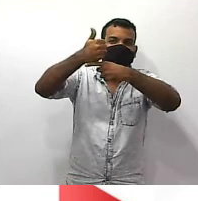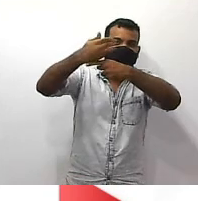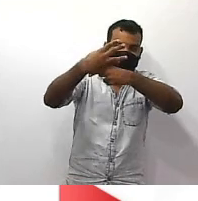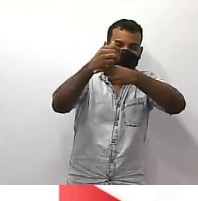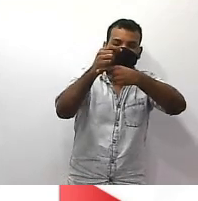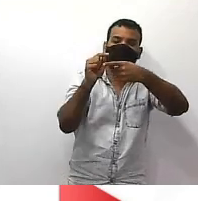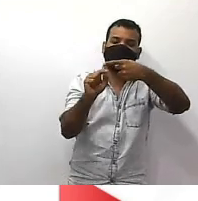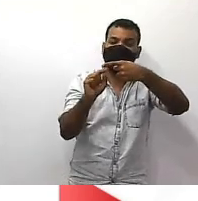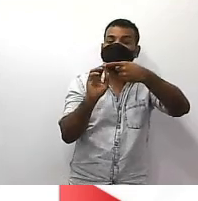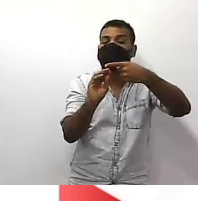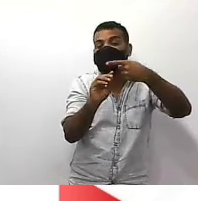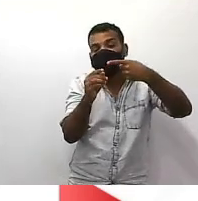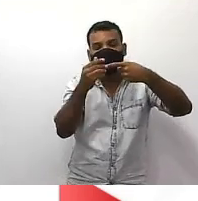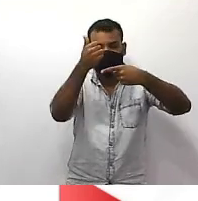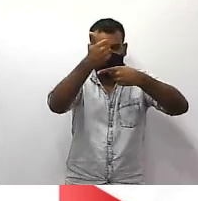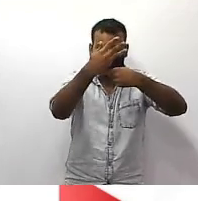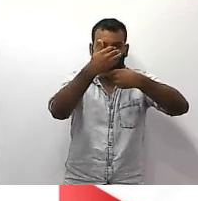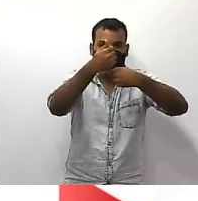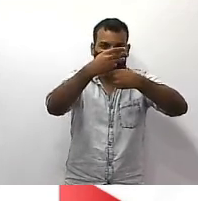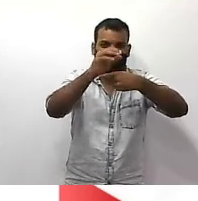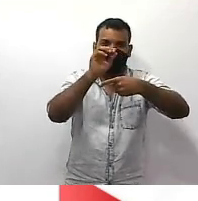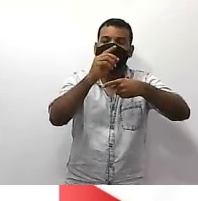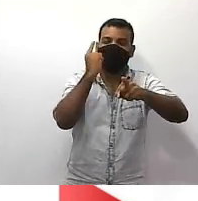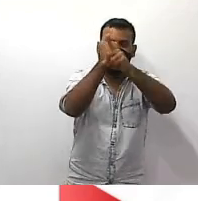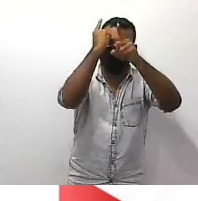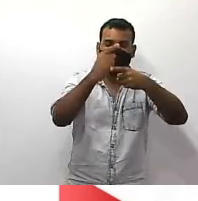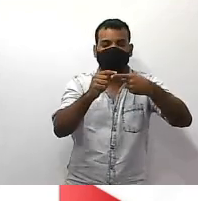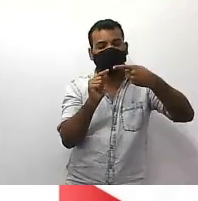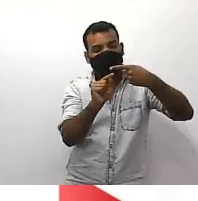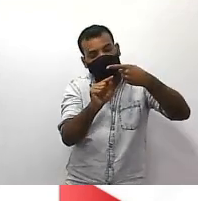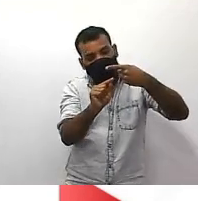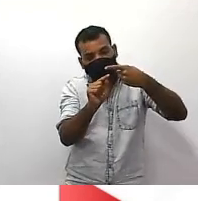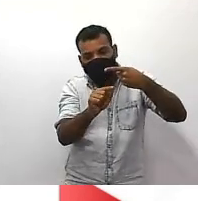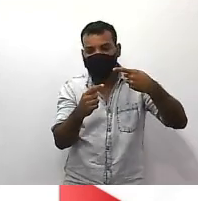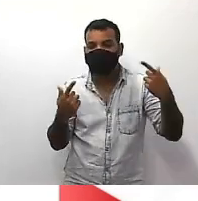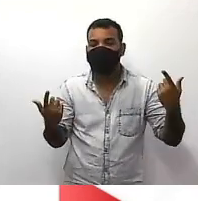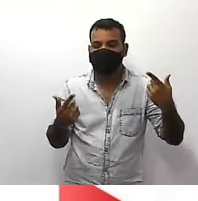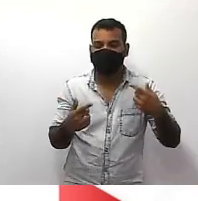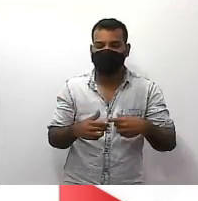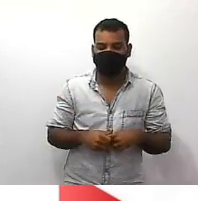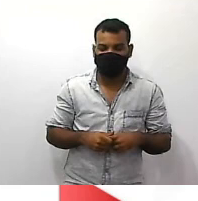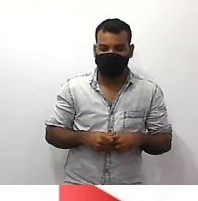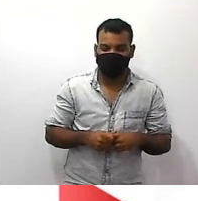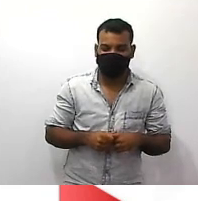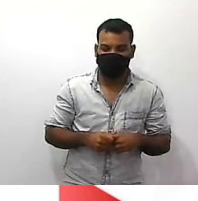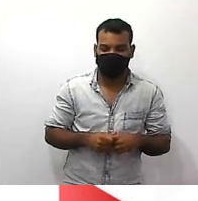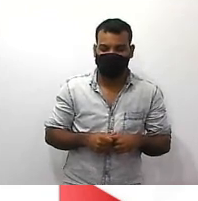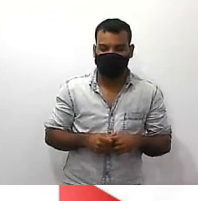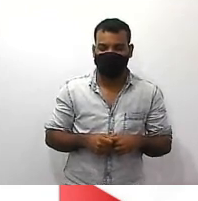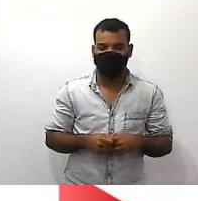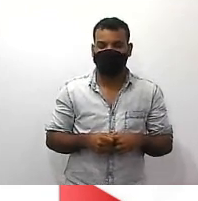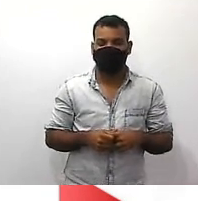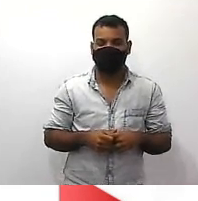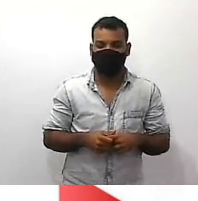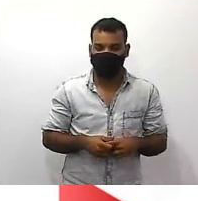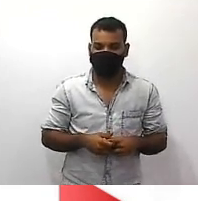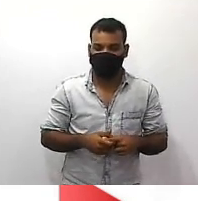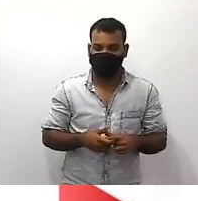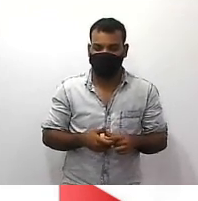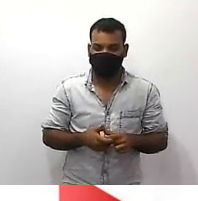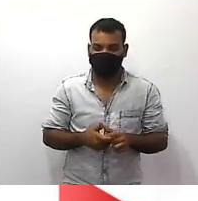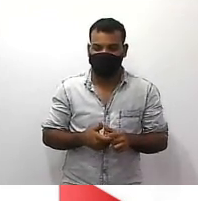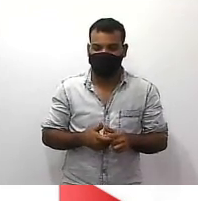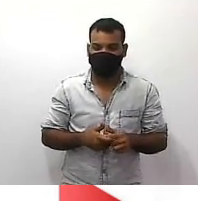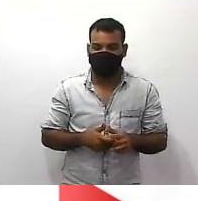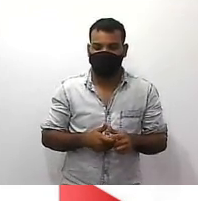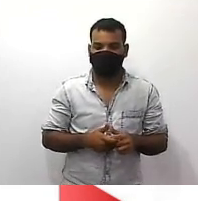professor? o denominador é o MMC é o 12 fica claro pra você? é o 12 não se